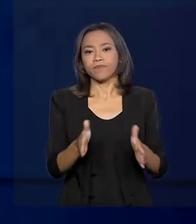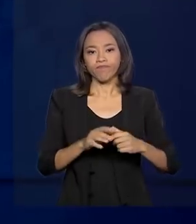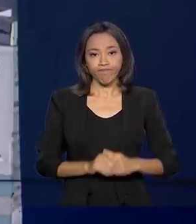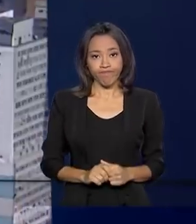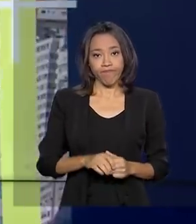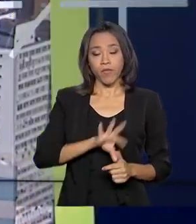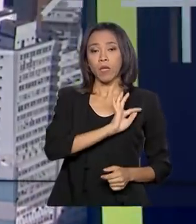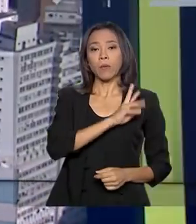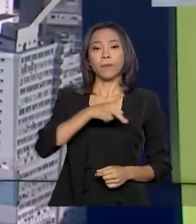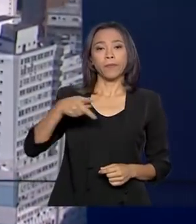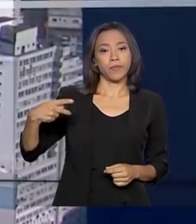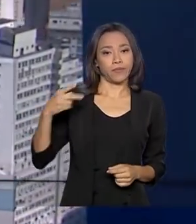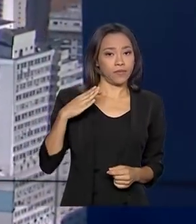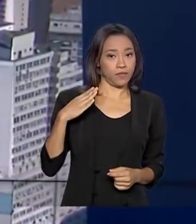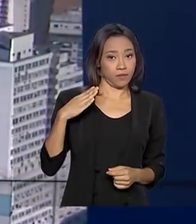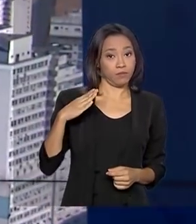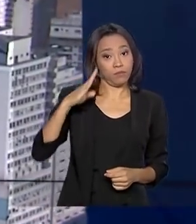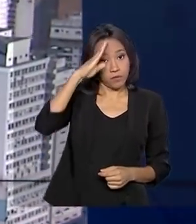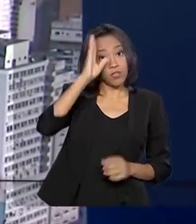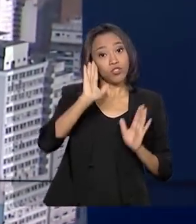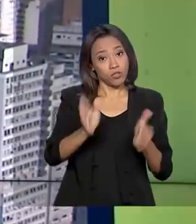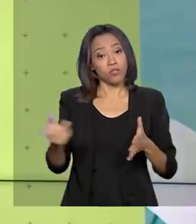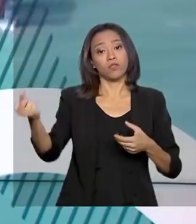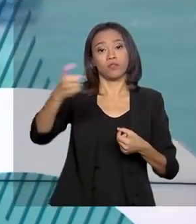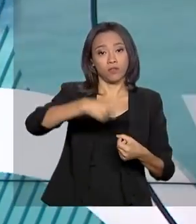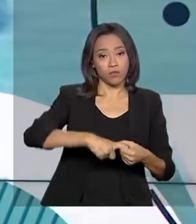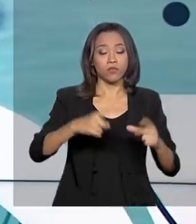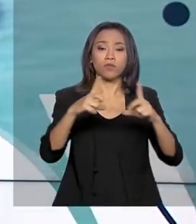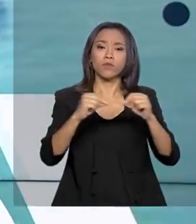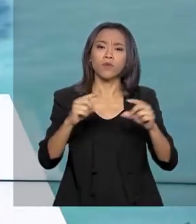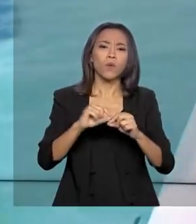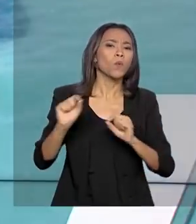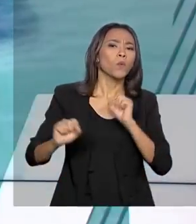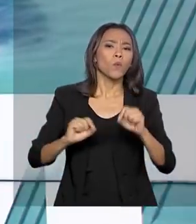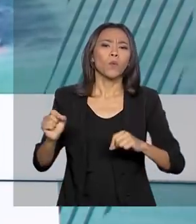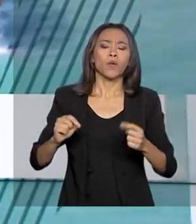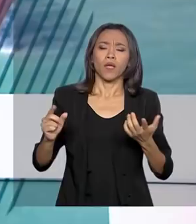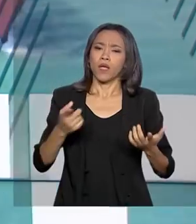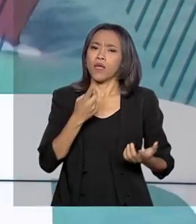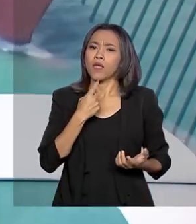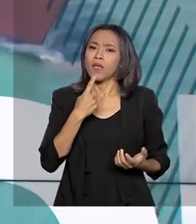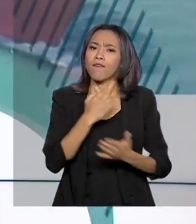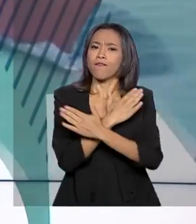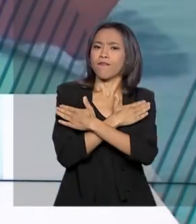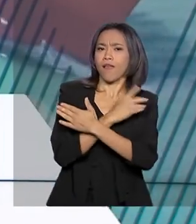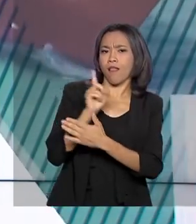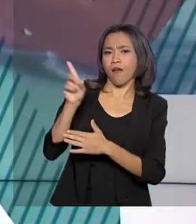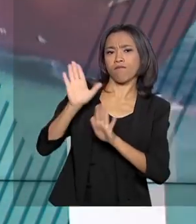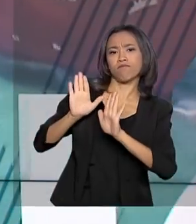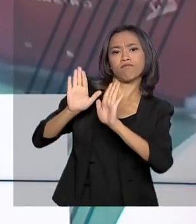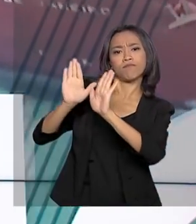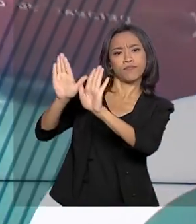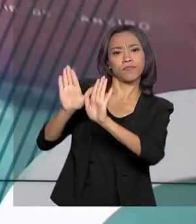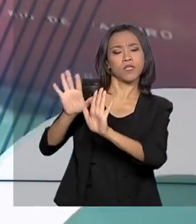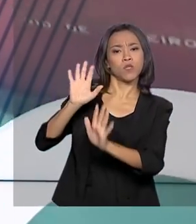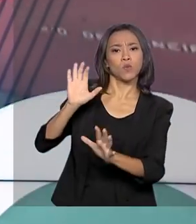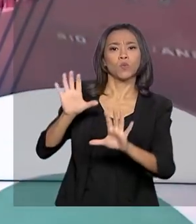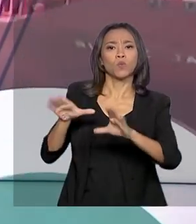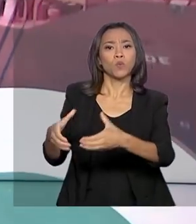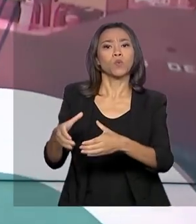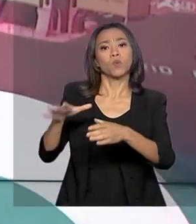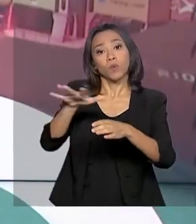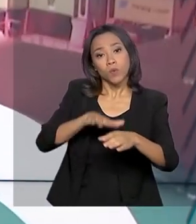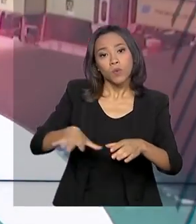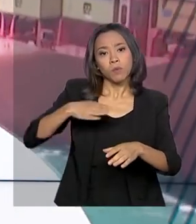O presidente Jair Bolsonaro já está de volta à Brasília, depois de passar o feriado do Carnaval numa unidade militar do Exército no